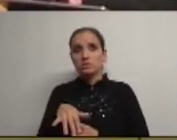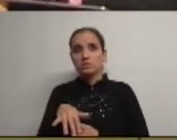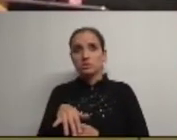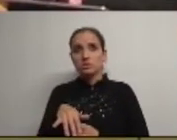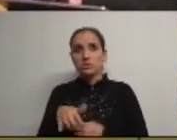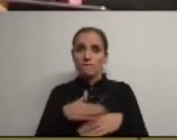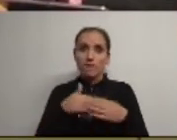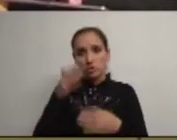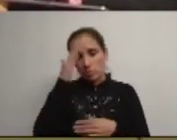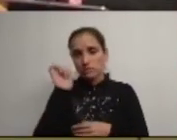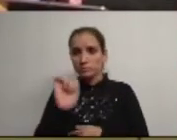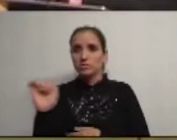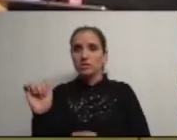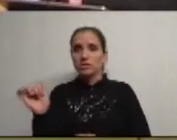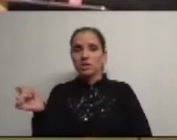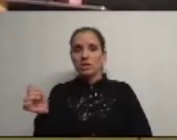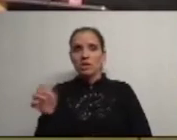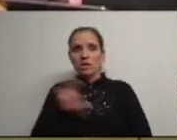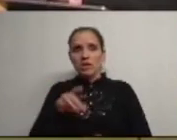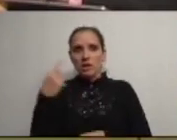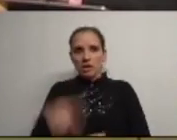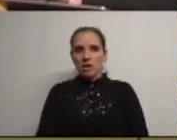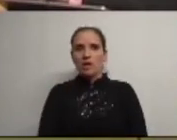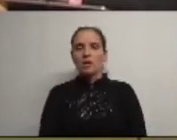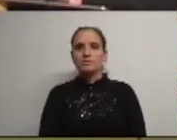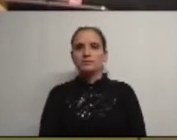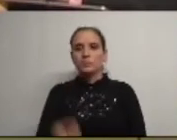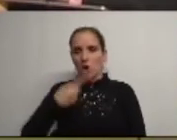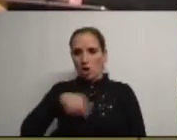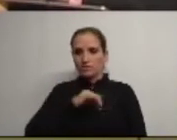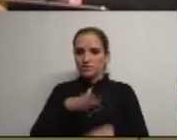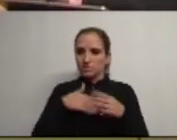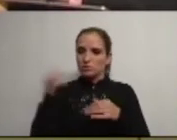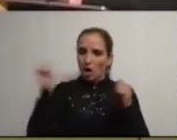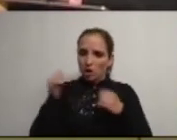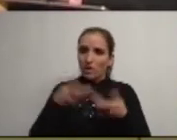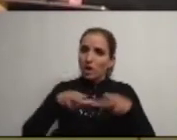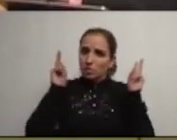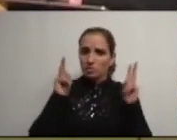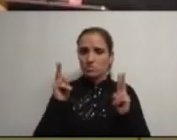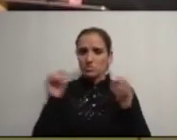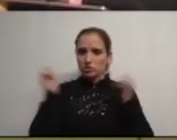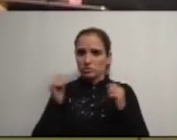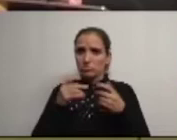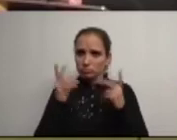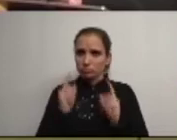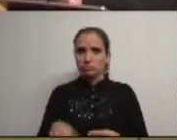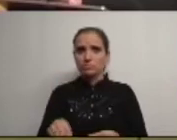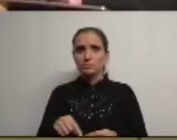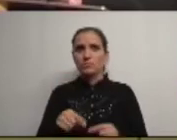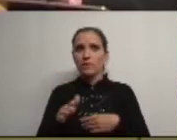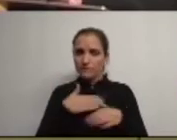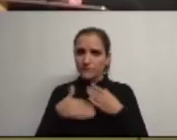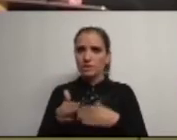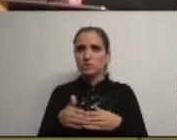exerce as suas competências com os meios que tem nós fazemos acordos livremente estabelecidos e temos